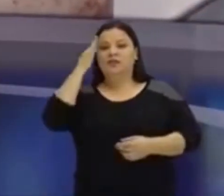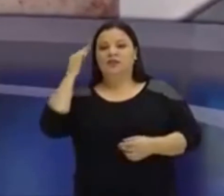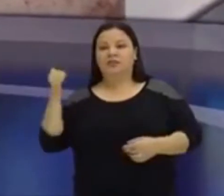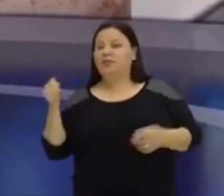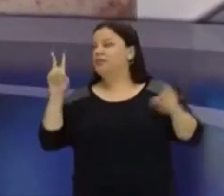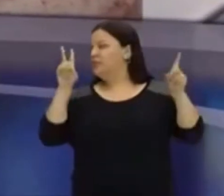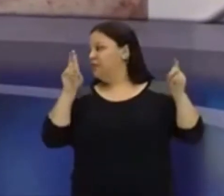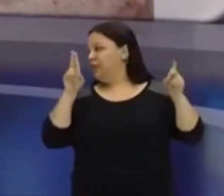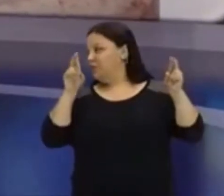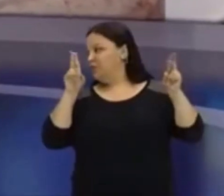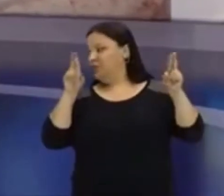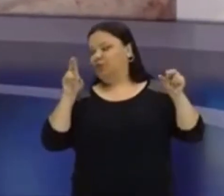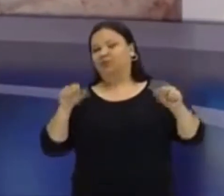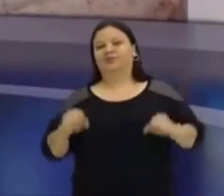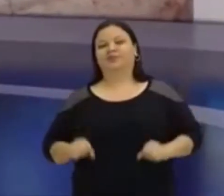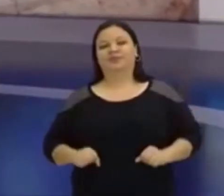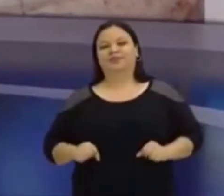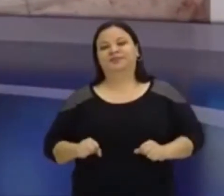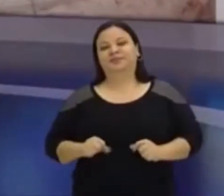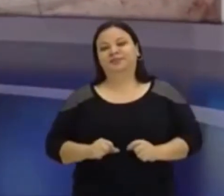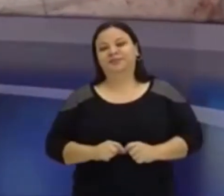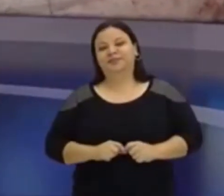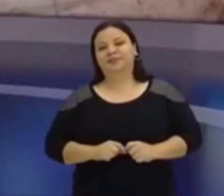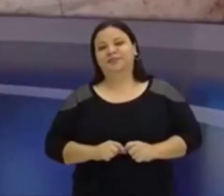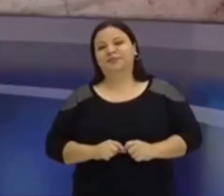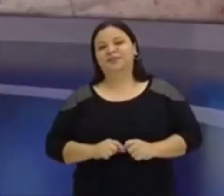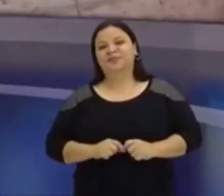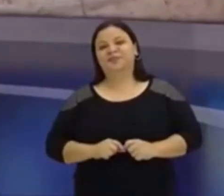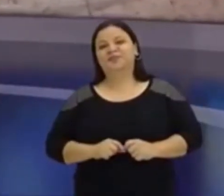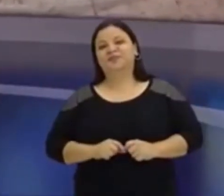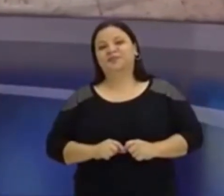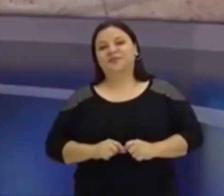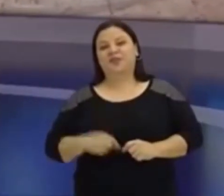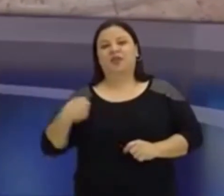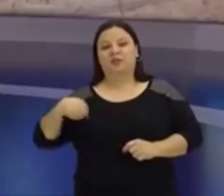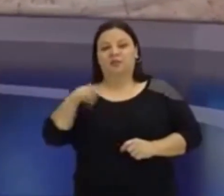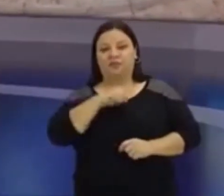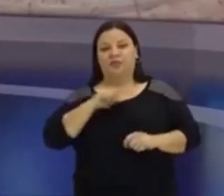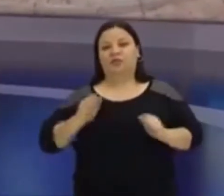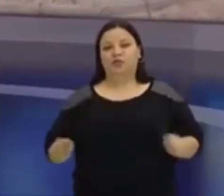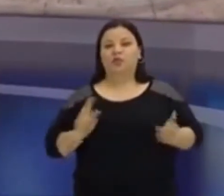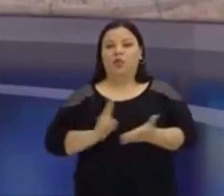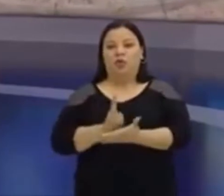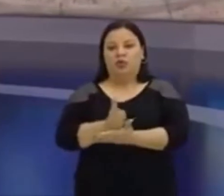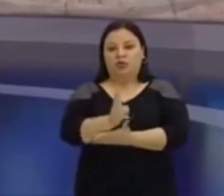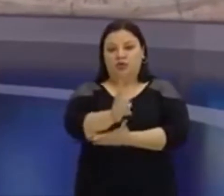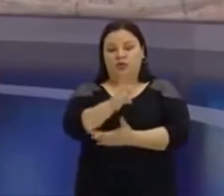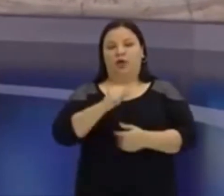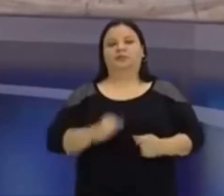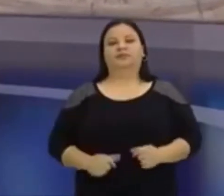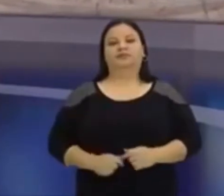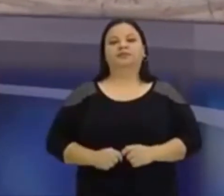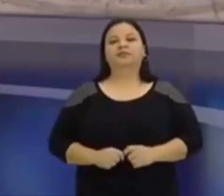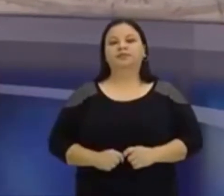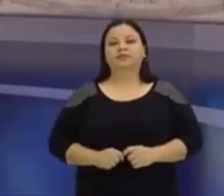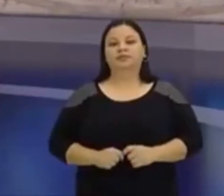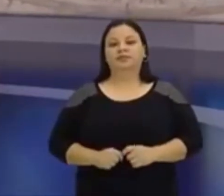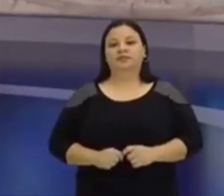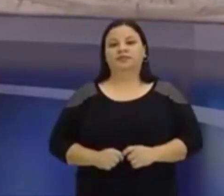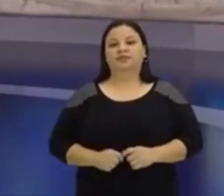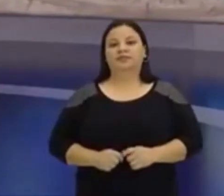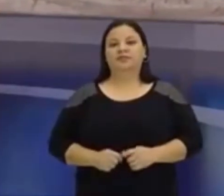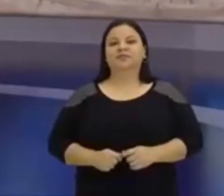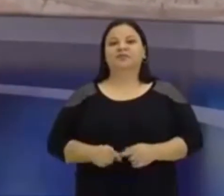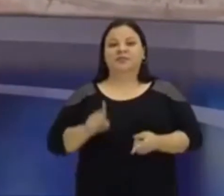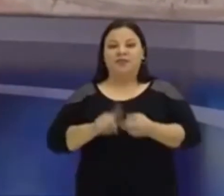só um reforço aí, para a gente continuar a nossa ideia de função, certo? Então, vocês podem ver, olha, passou aqui, olha, a